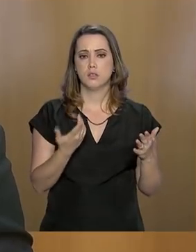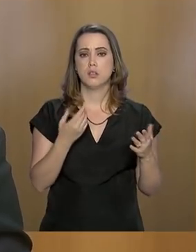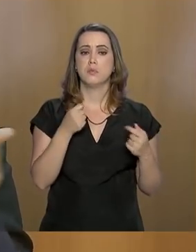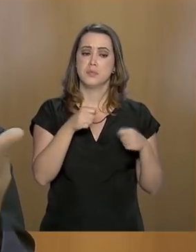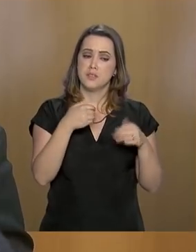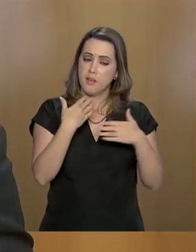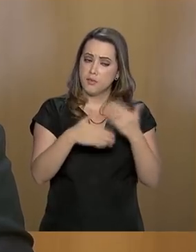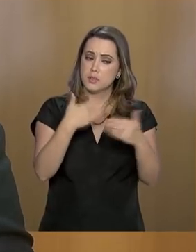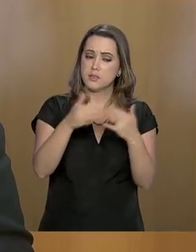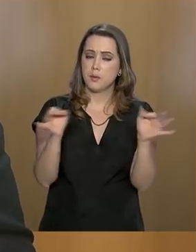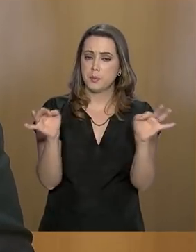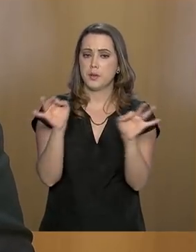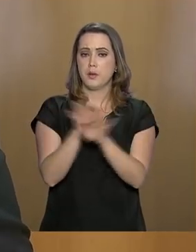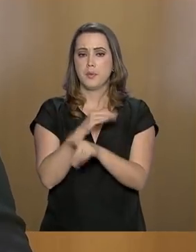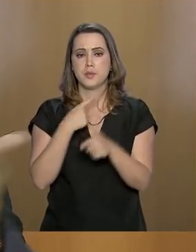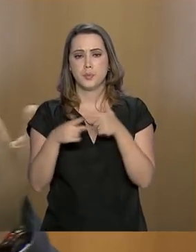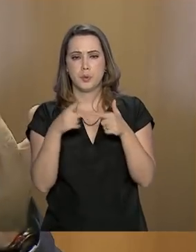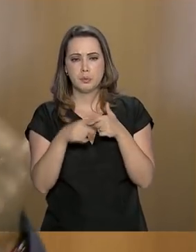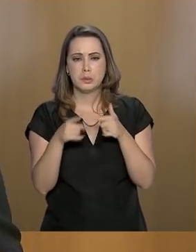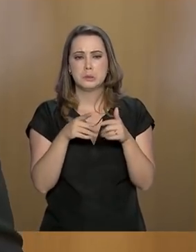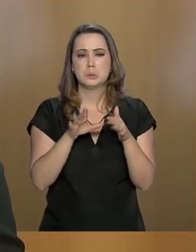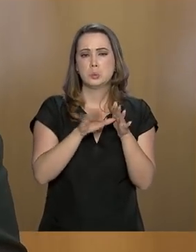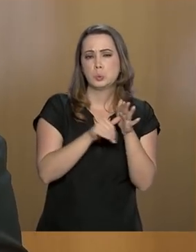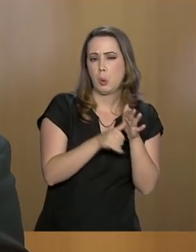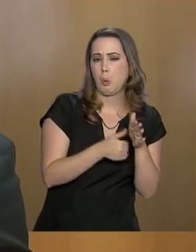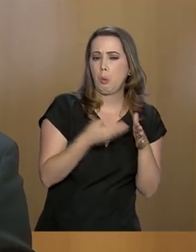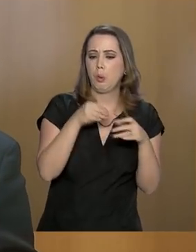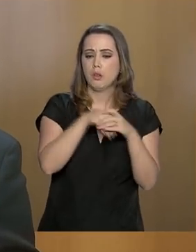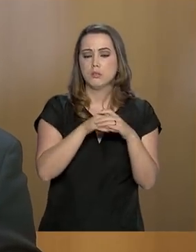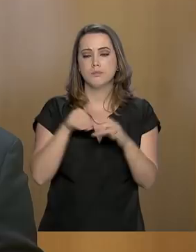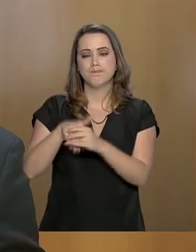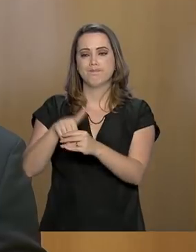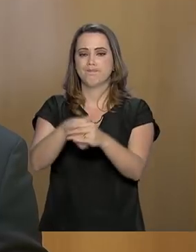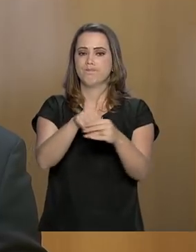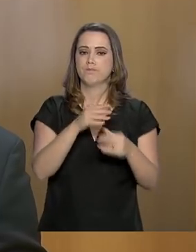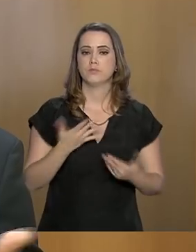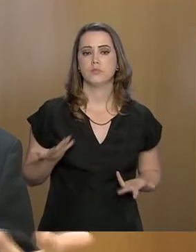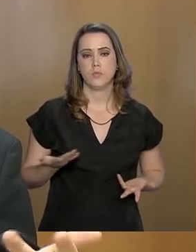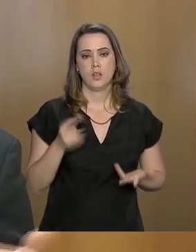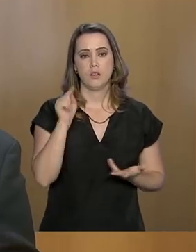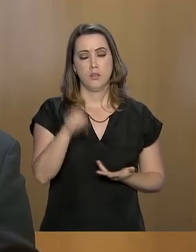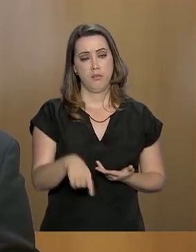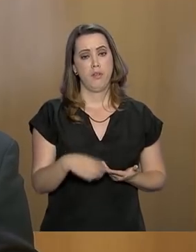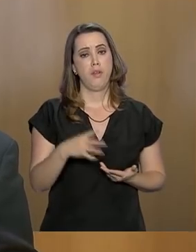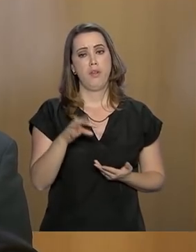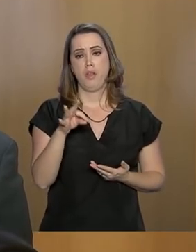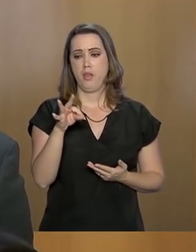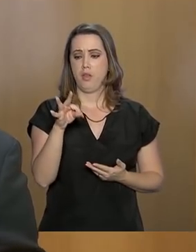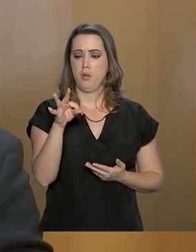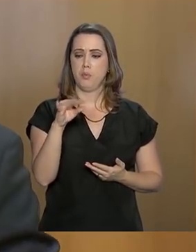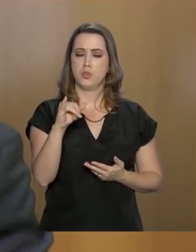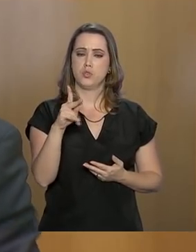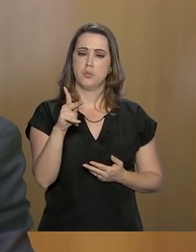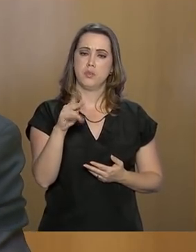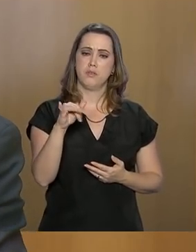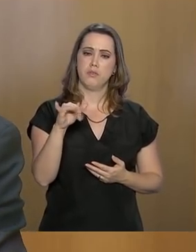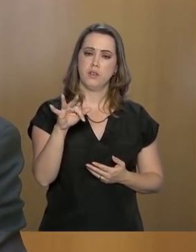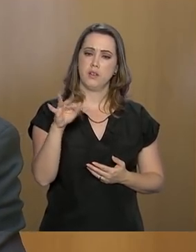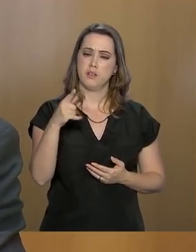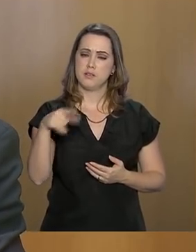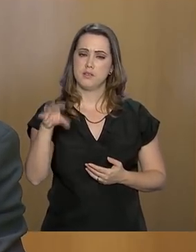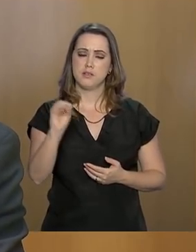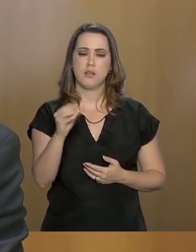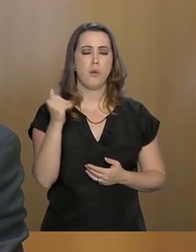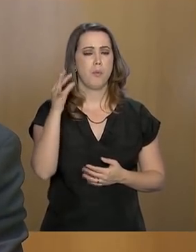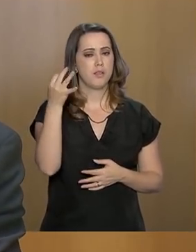esse fator de trapaça dentro do processo eleitoral. É uma tipificação mais adequada a